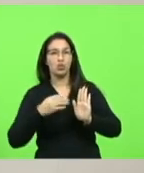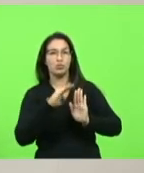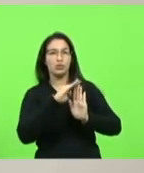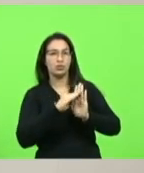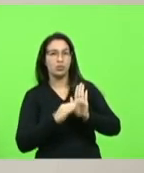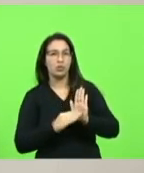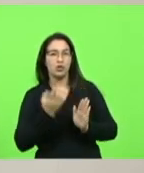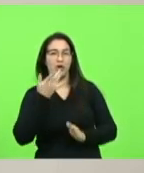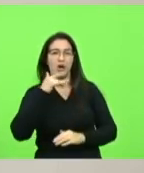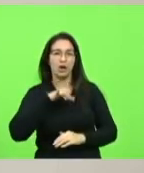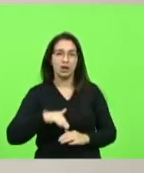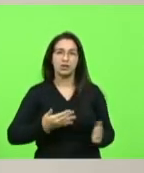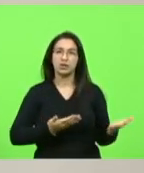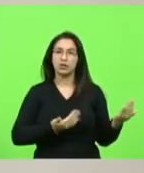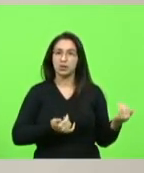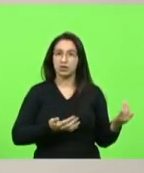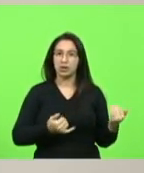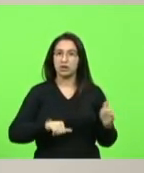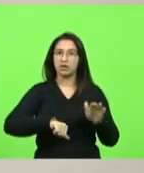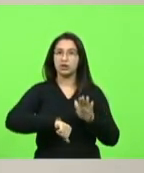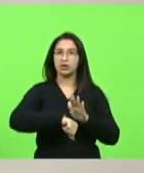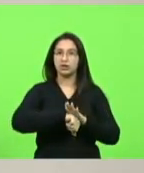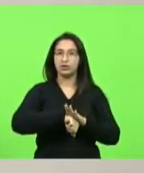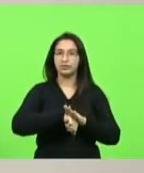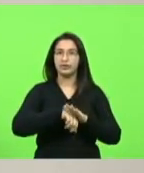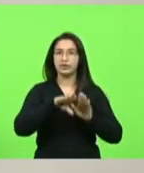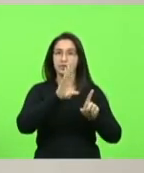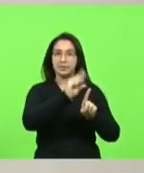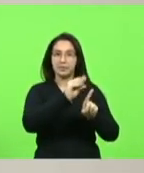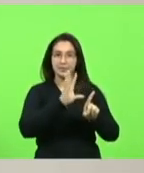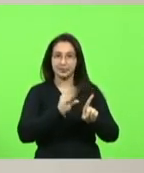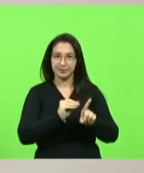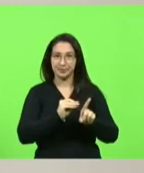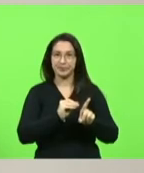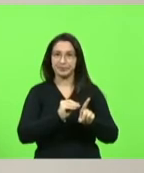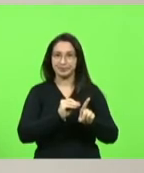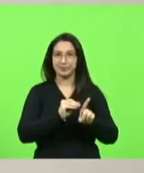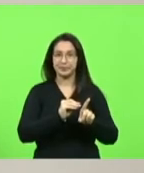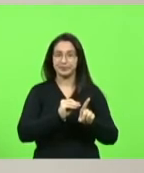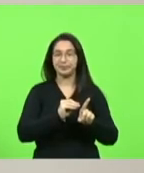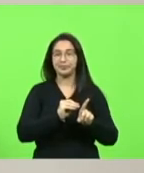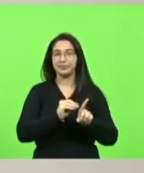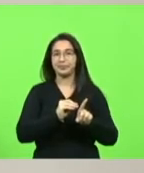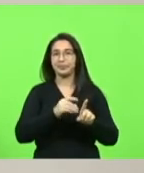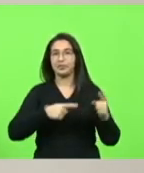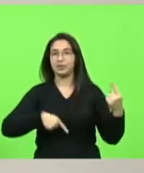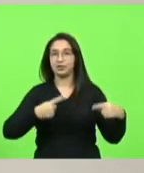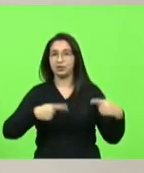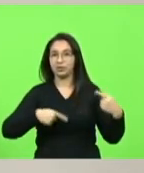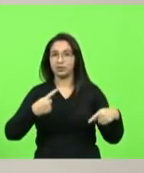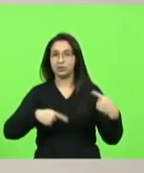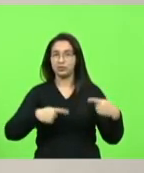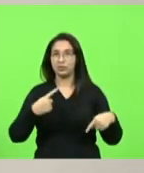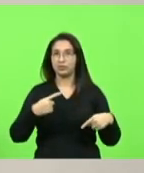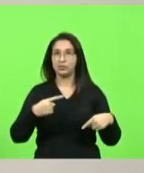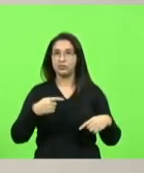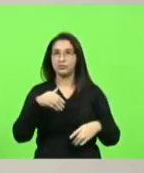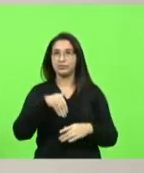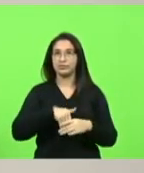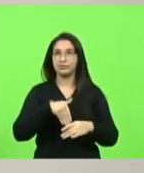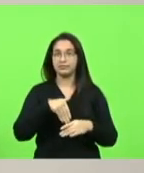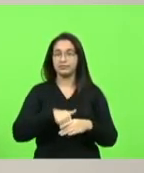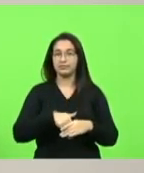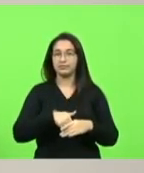crianças adolescentes vítimas de abuso sexual em discussão em votação